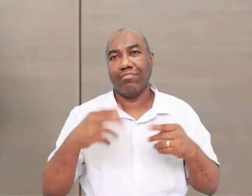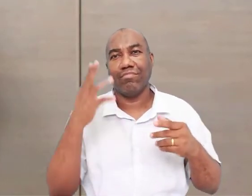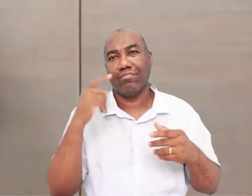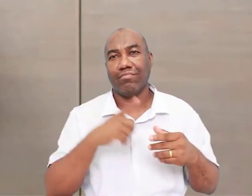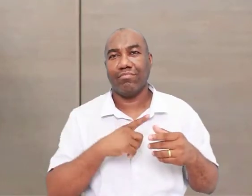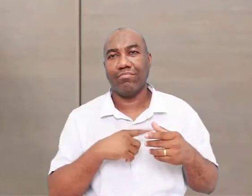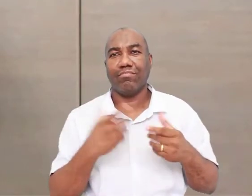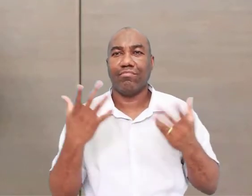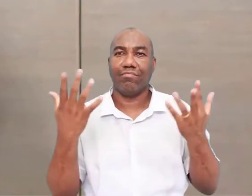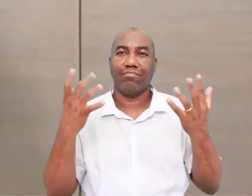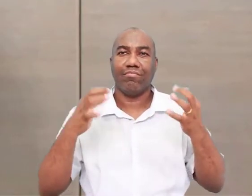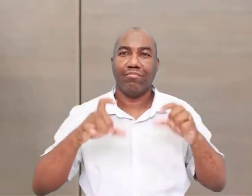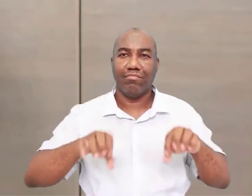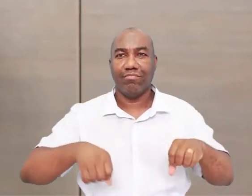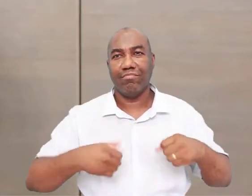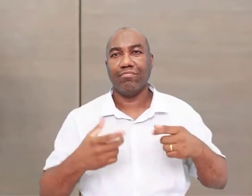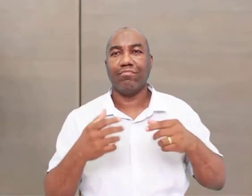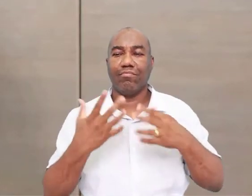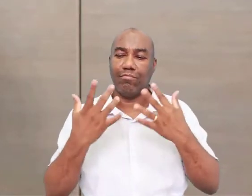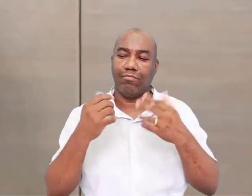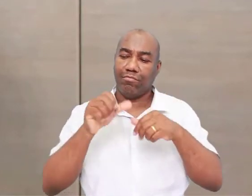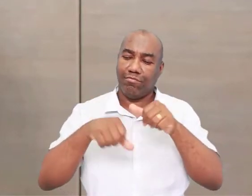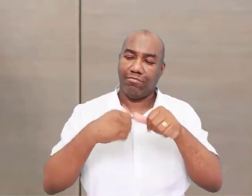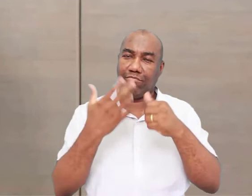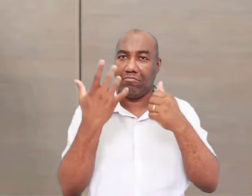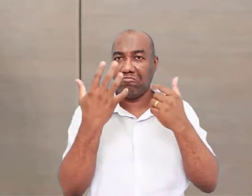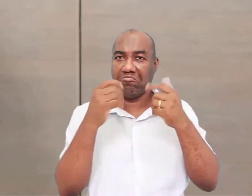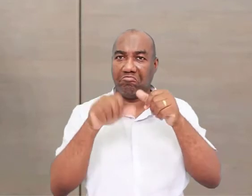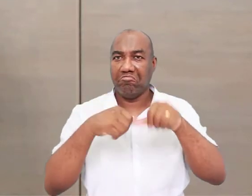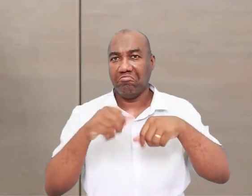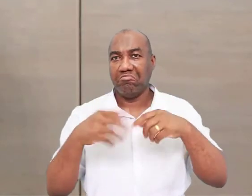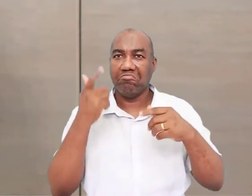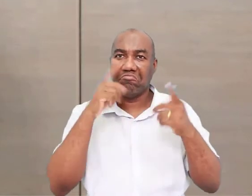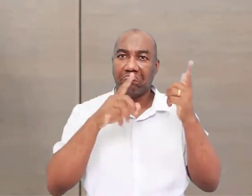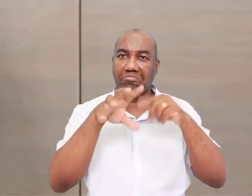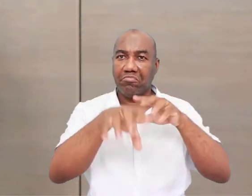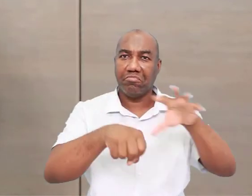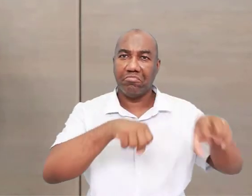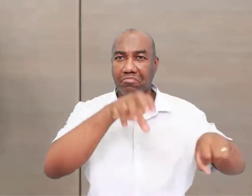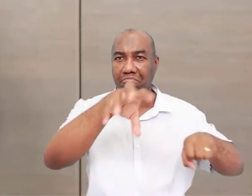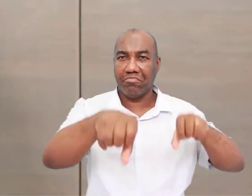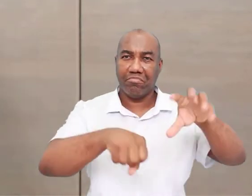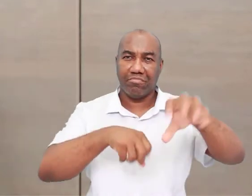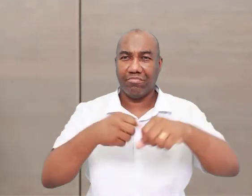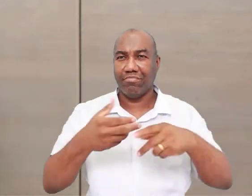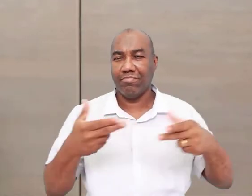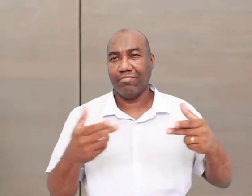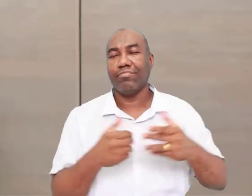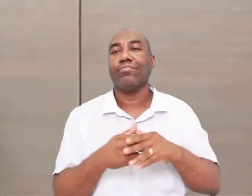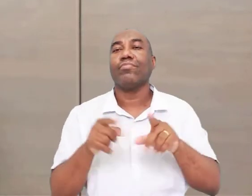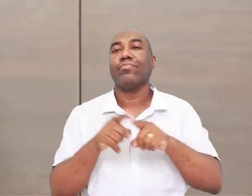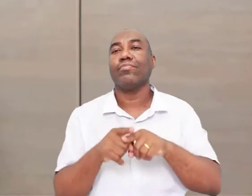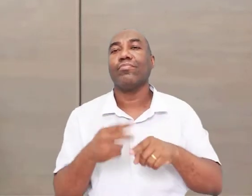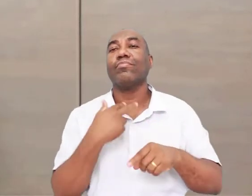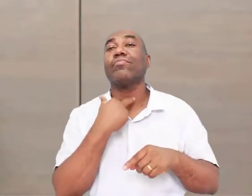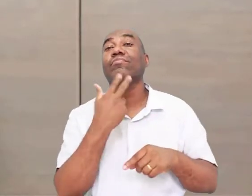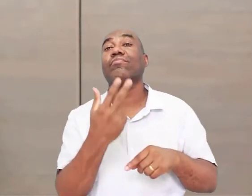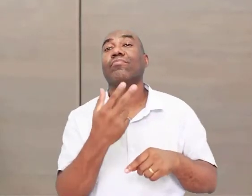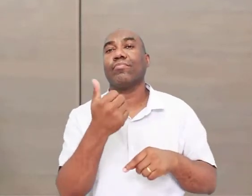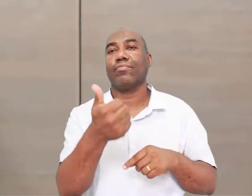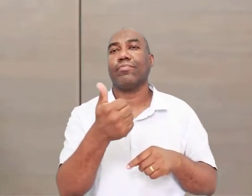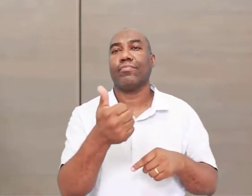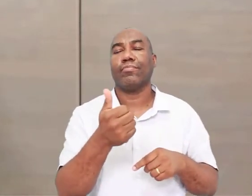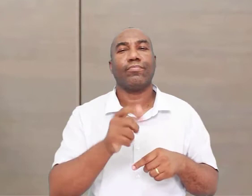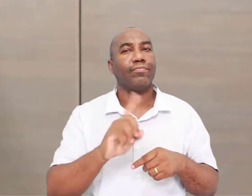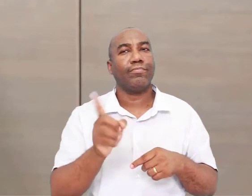Então, os membros já são diferentes, já são muito mais articulados. A fala aqui não é articulada, tá?